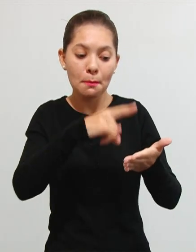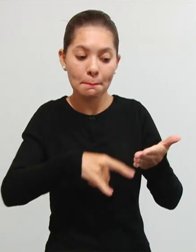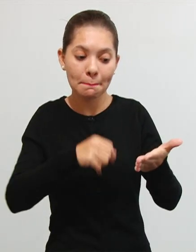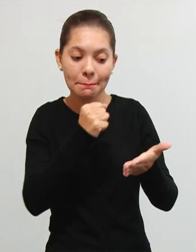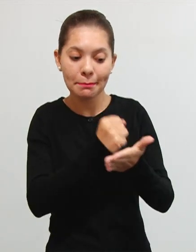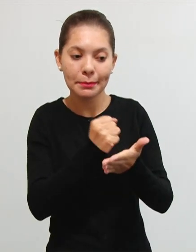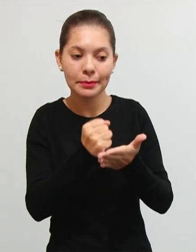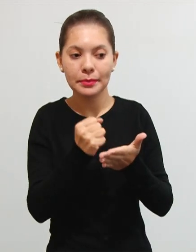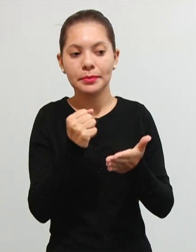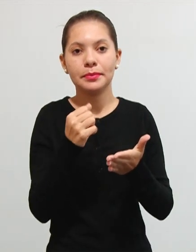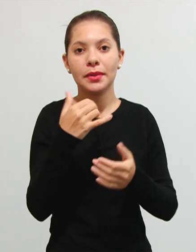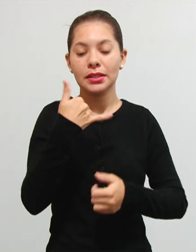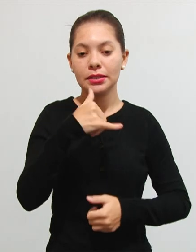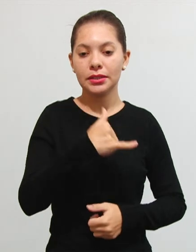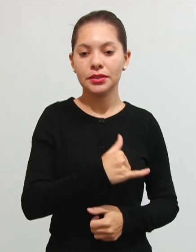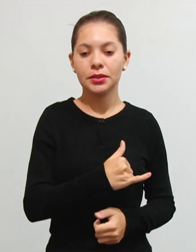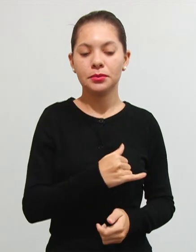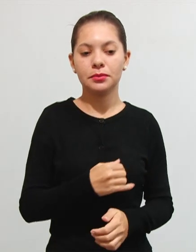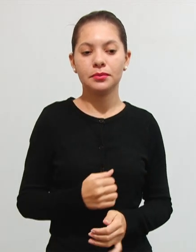elétrica tá